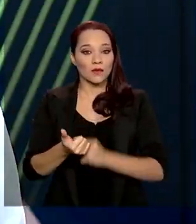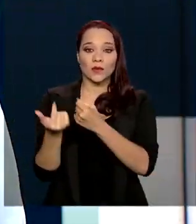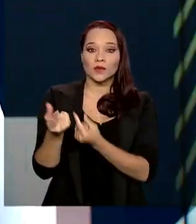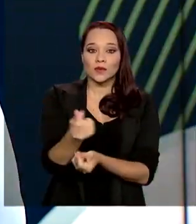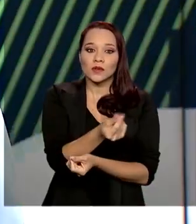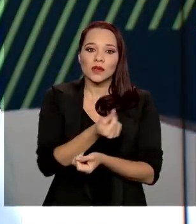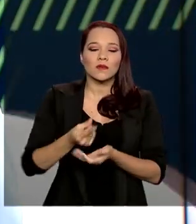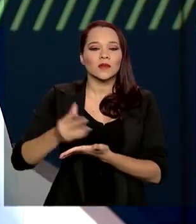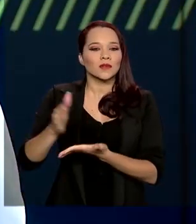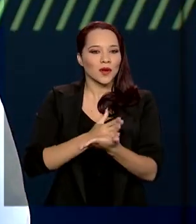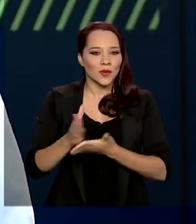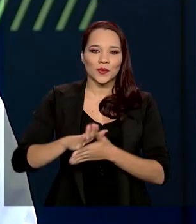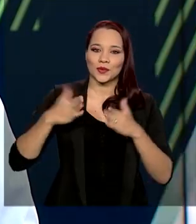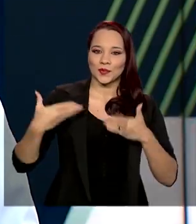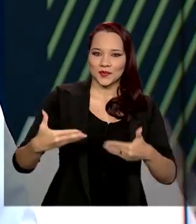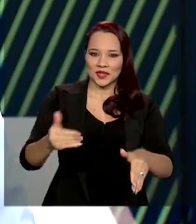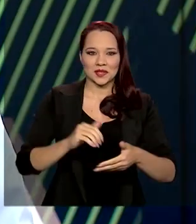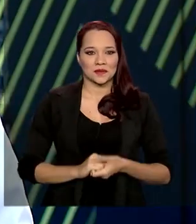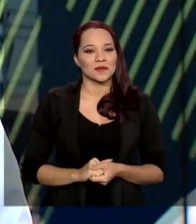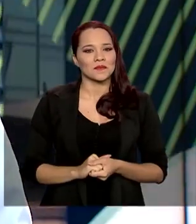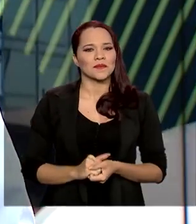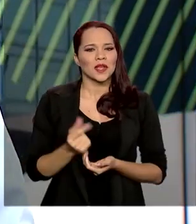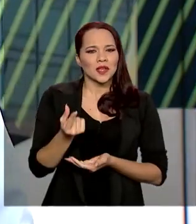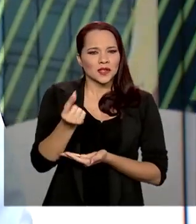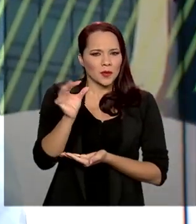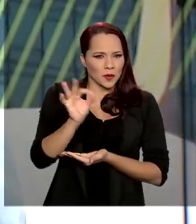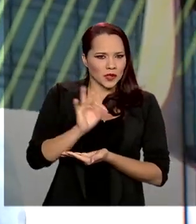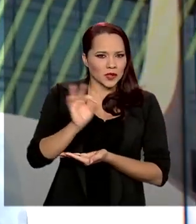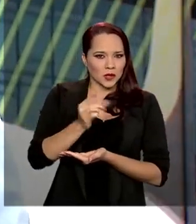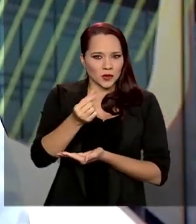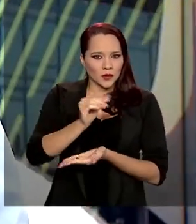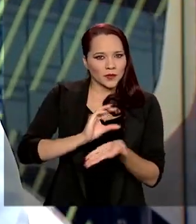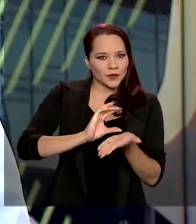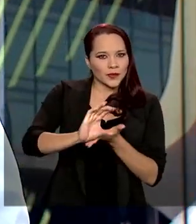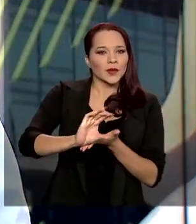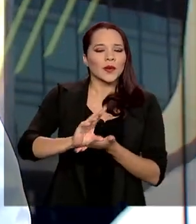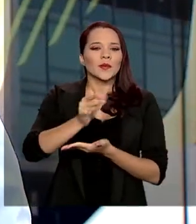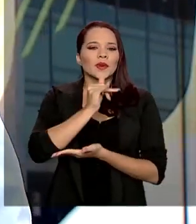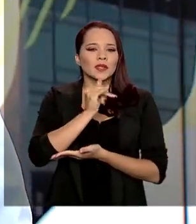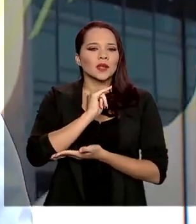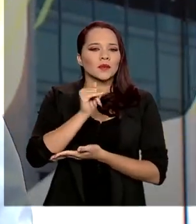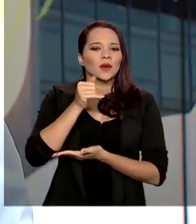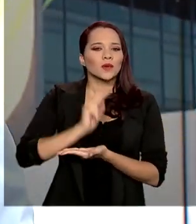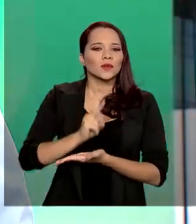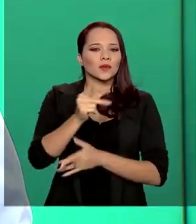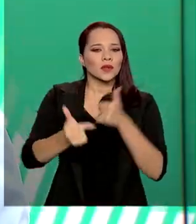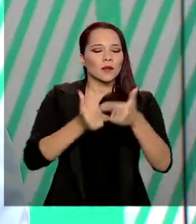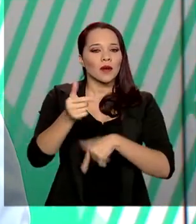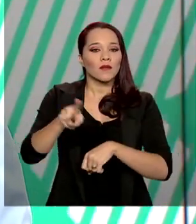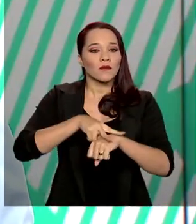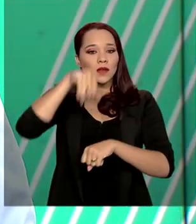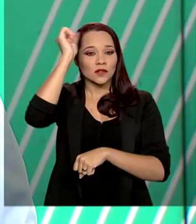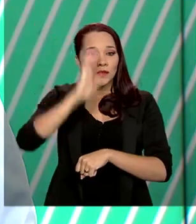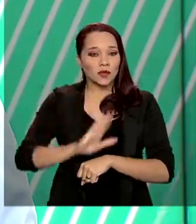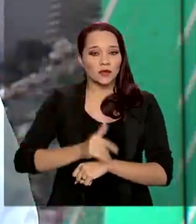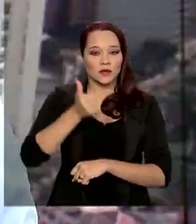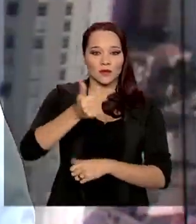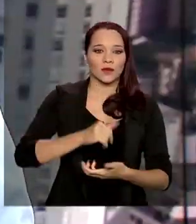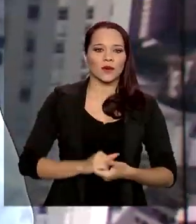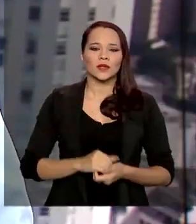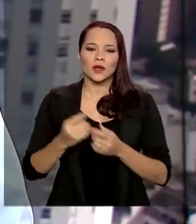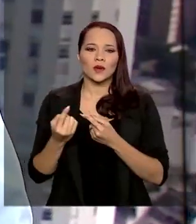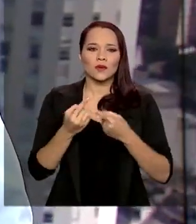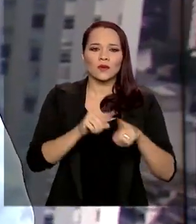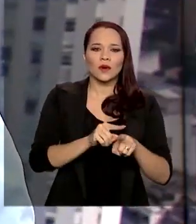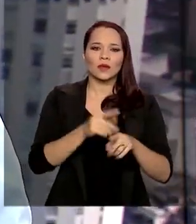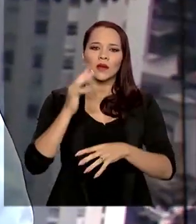orçamento de alguns ministérios. Parte dos recursos devem financiar, por exemplo, a continuidade da Operação Verde Brasil 2, que